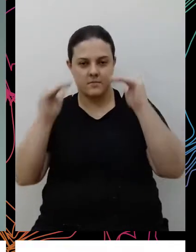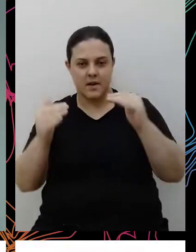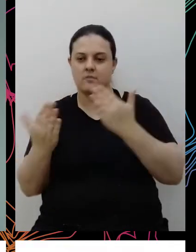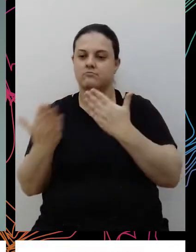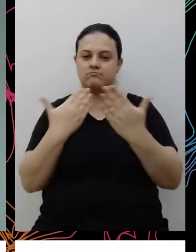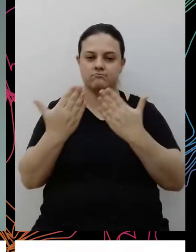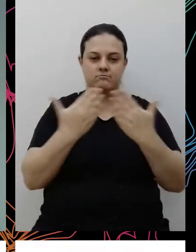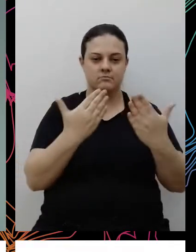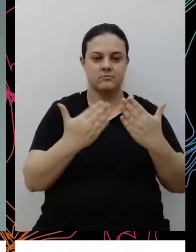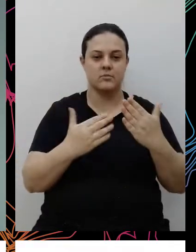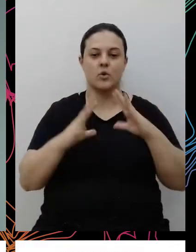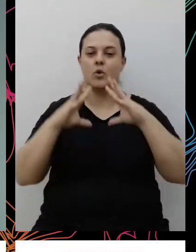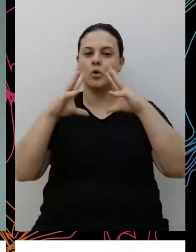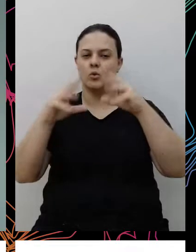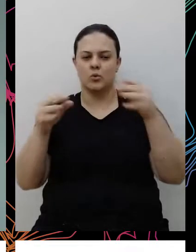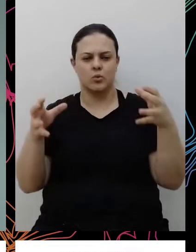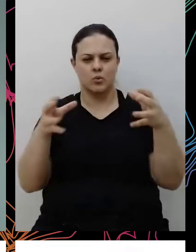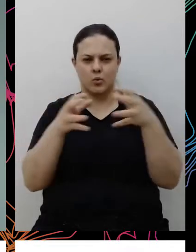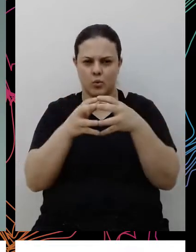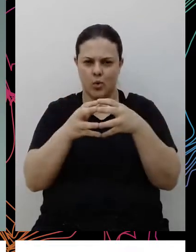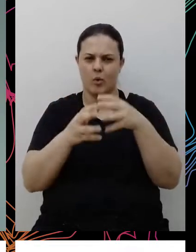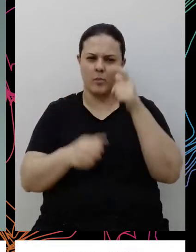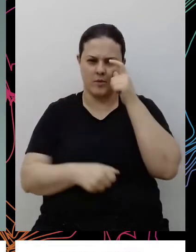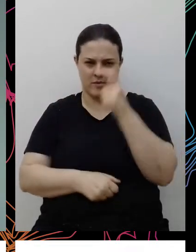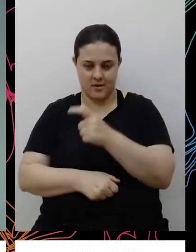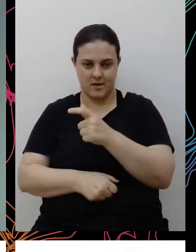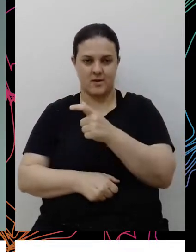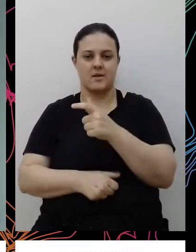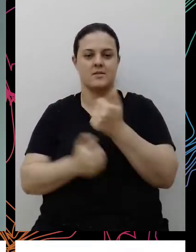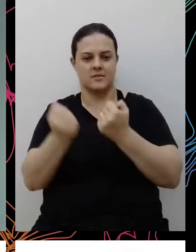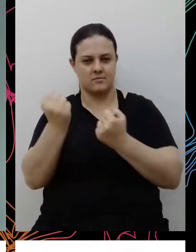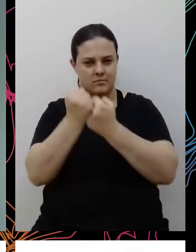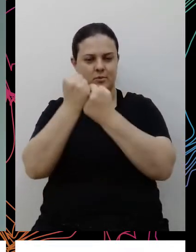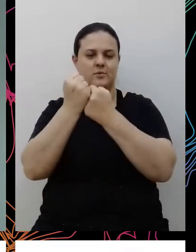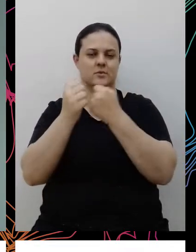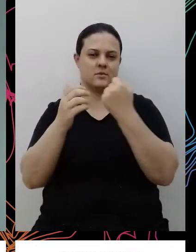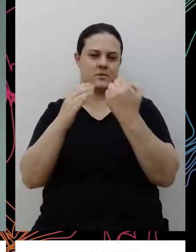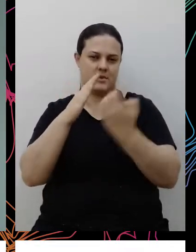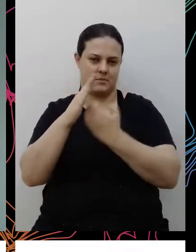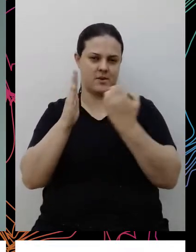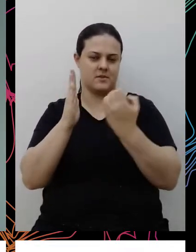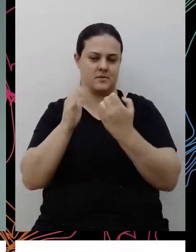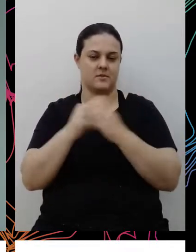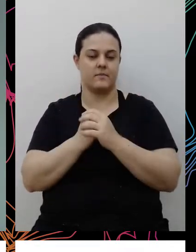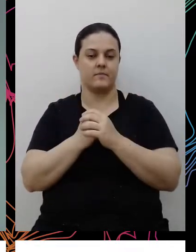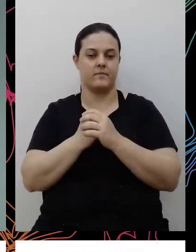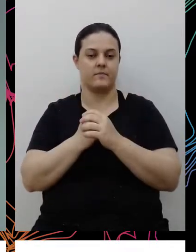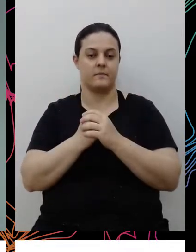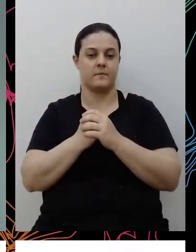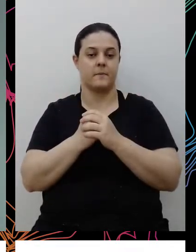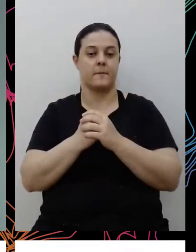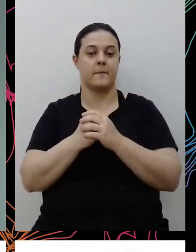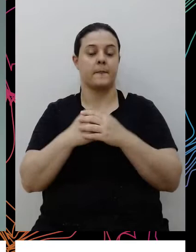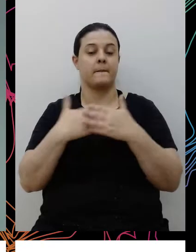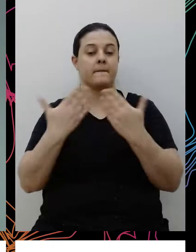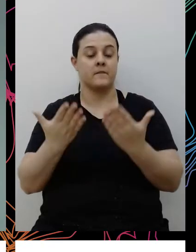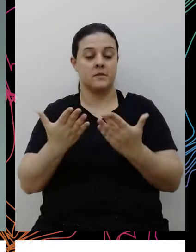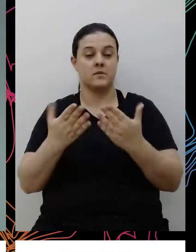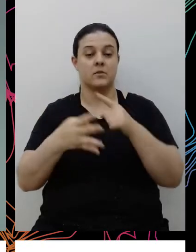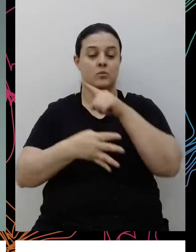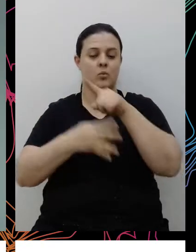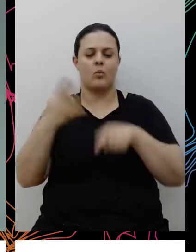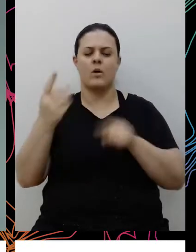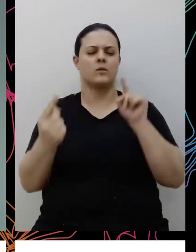os nossos stakeholders e diversidade como valor para a marca. Definindo quais seriam os nossos quatro objetivos desta